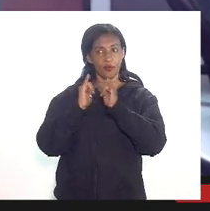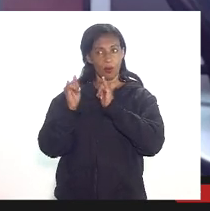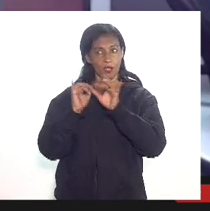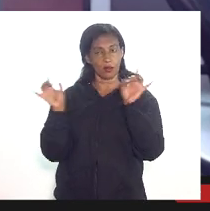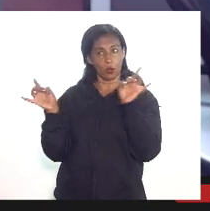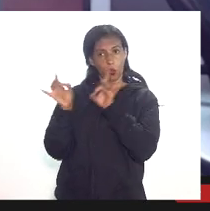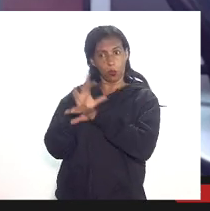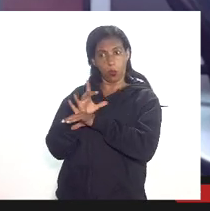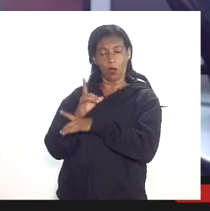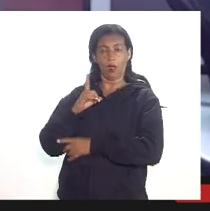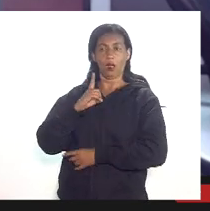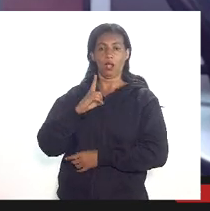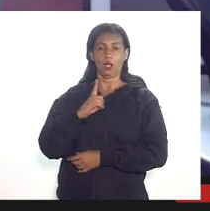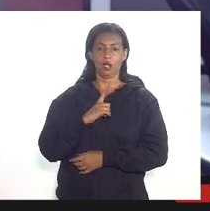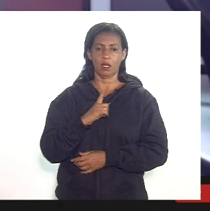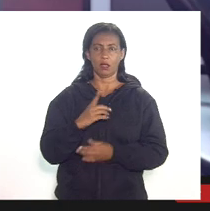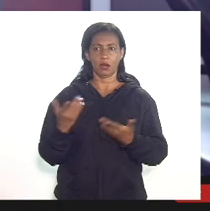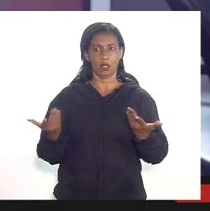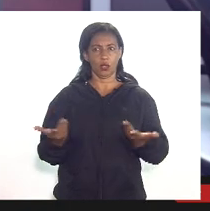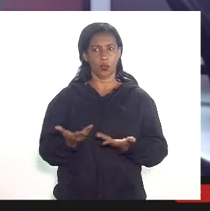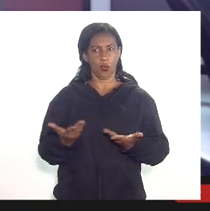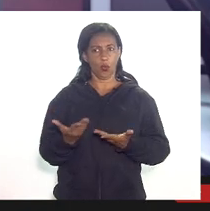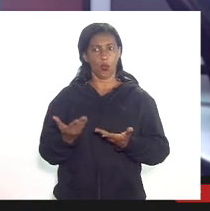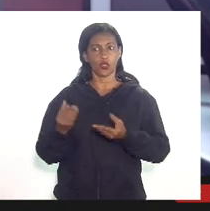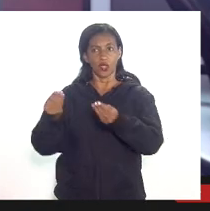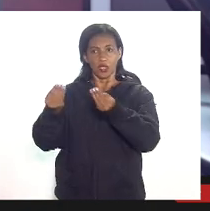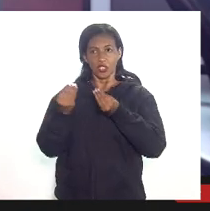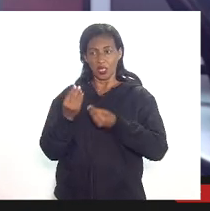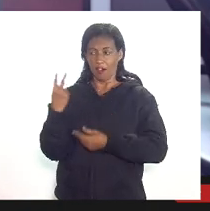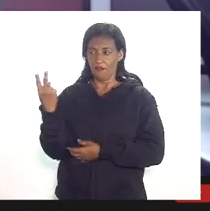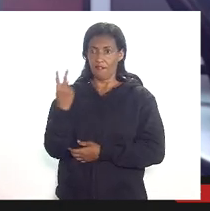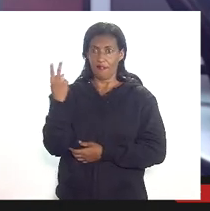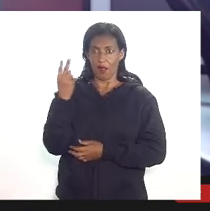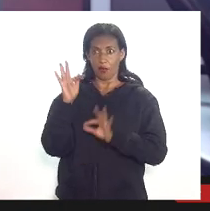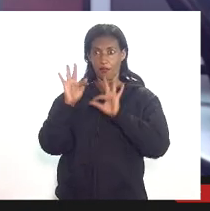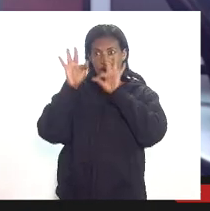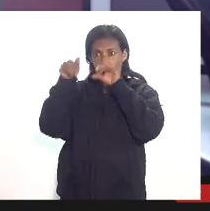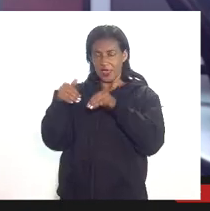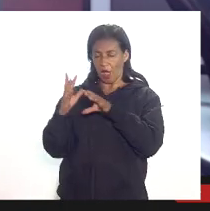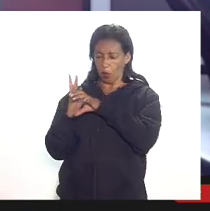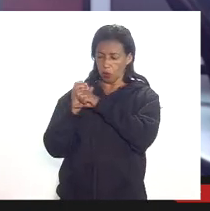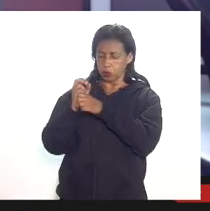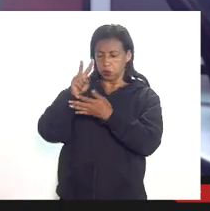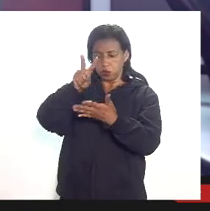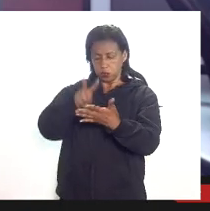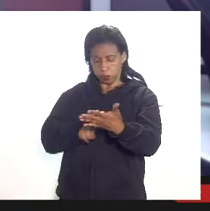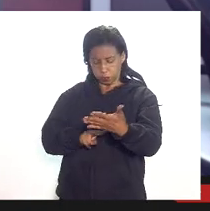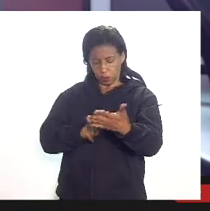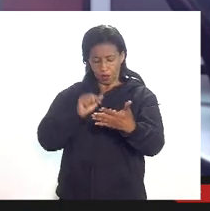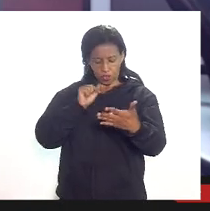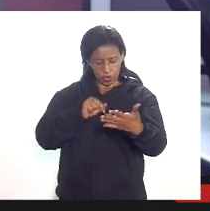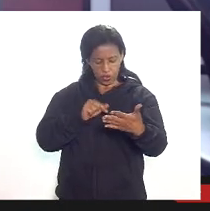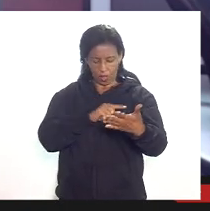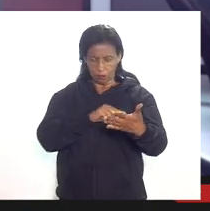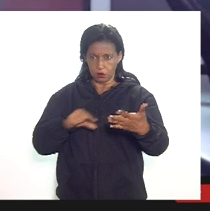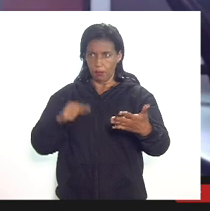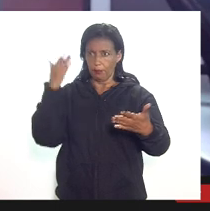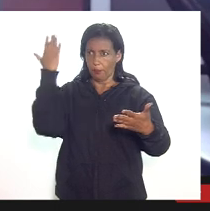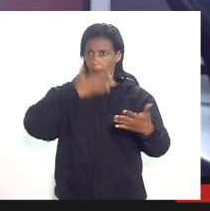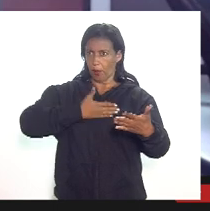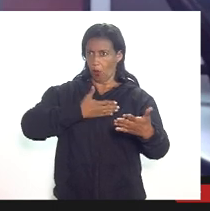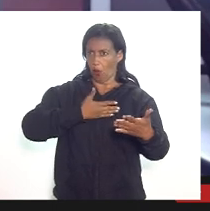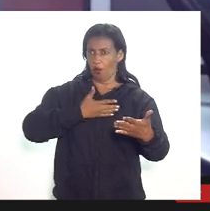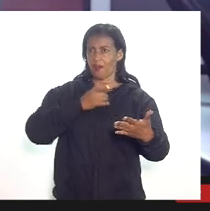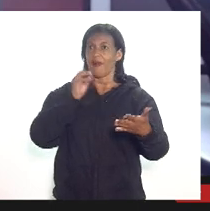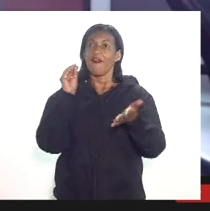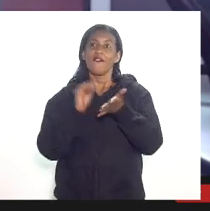consolidadas informações que já trazem o valor final aqui do valor a ser deduzido então não traz um